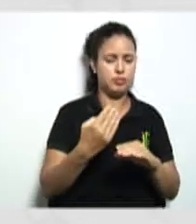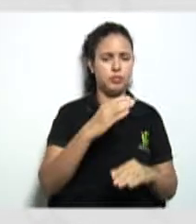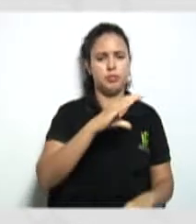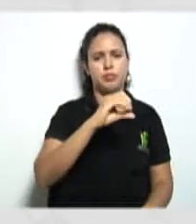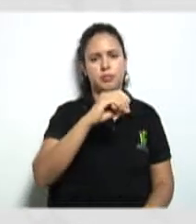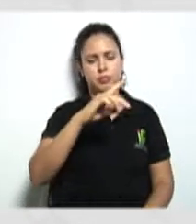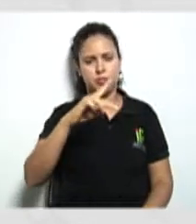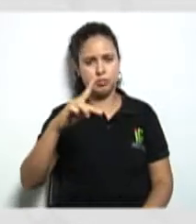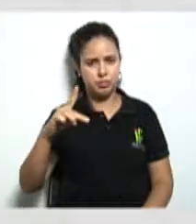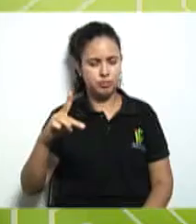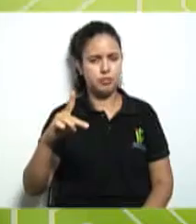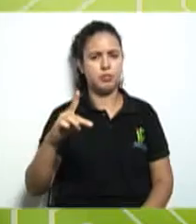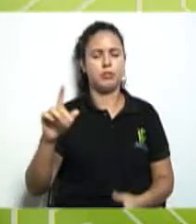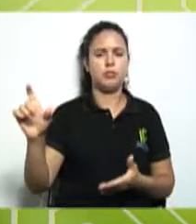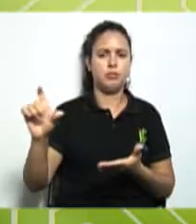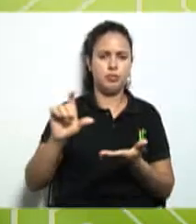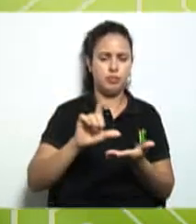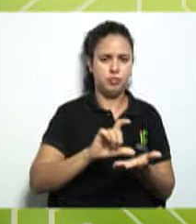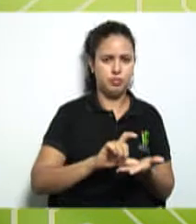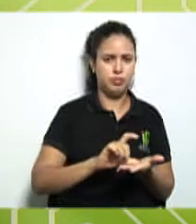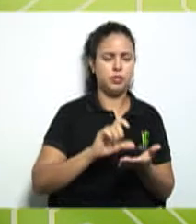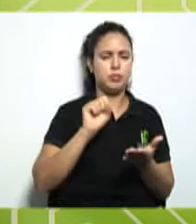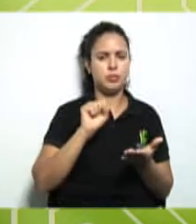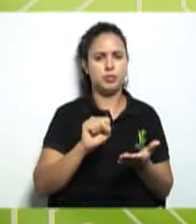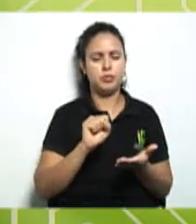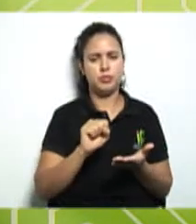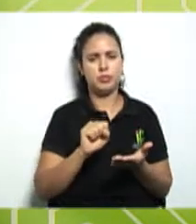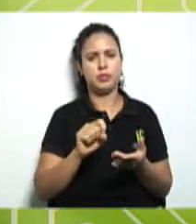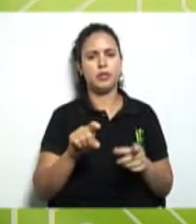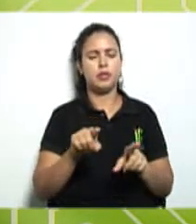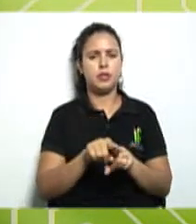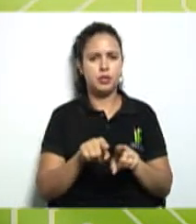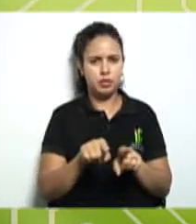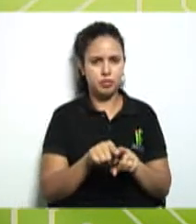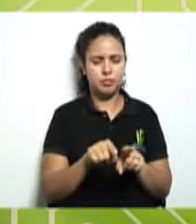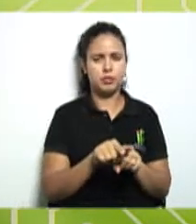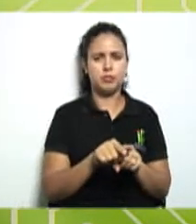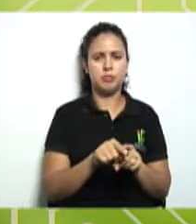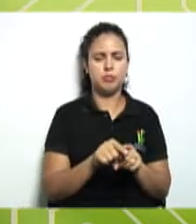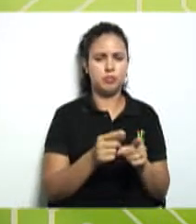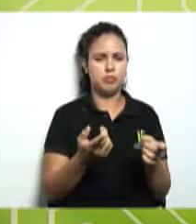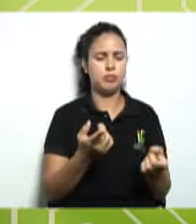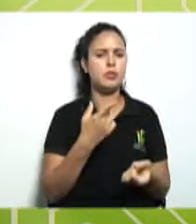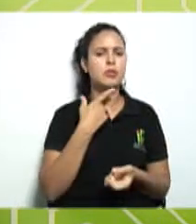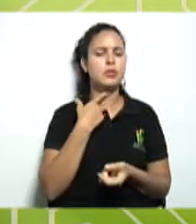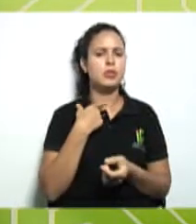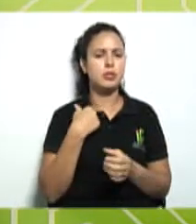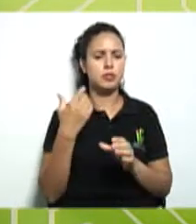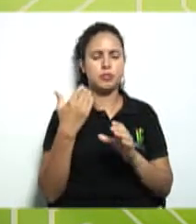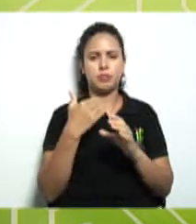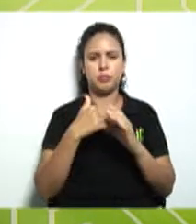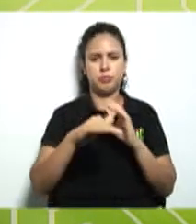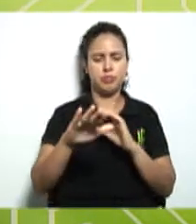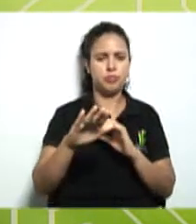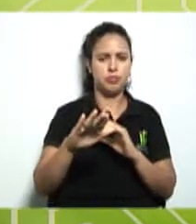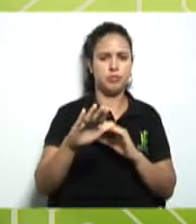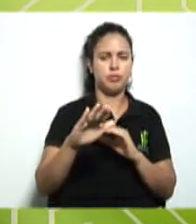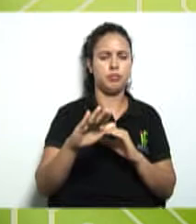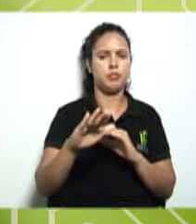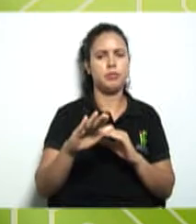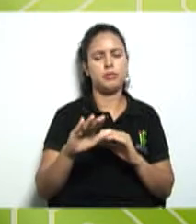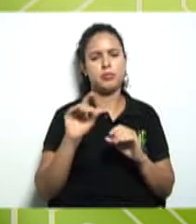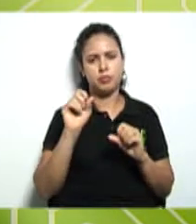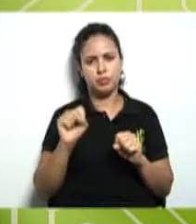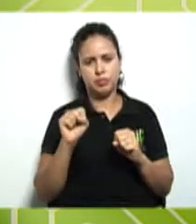ele preencha os requisitos ele pode entrar e também no momento em que ele quiser sair não tem mais interesse em continuar nessa cooperativa